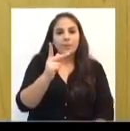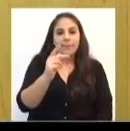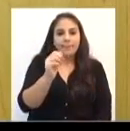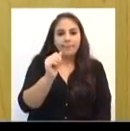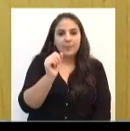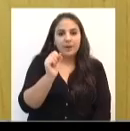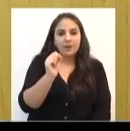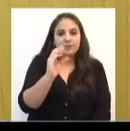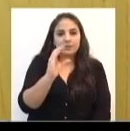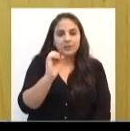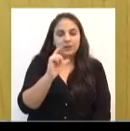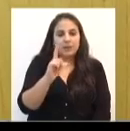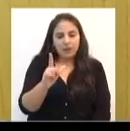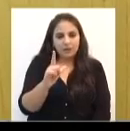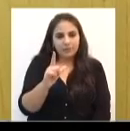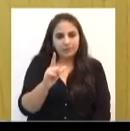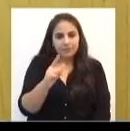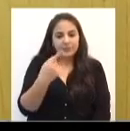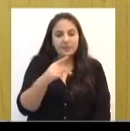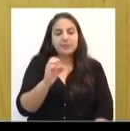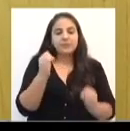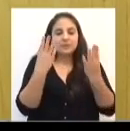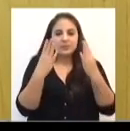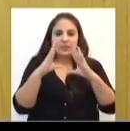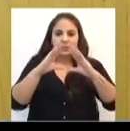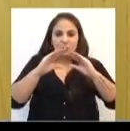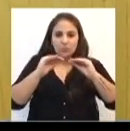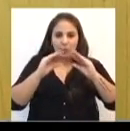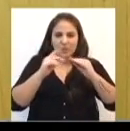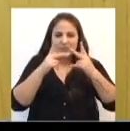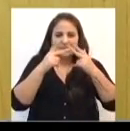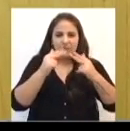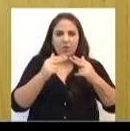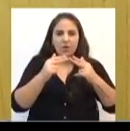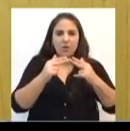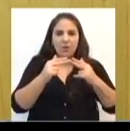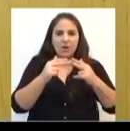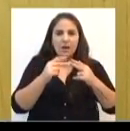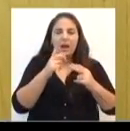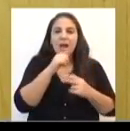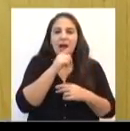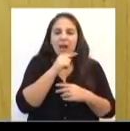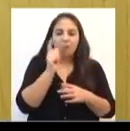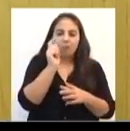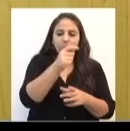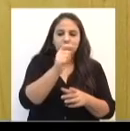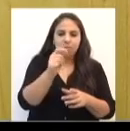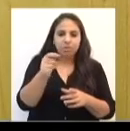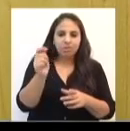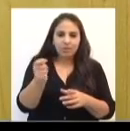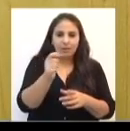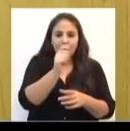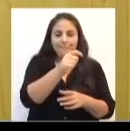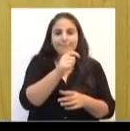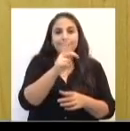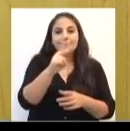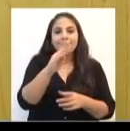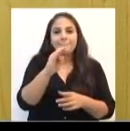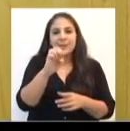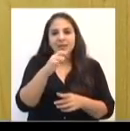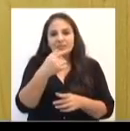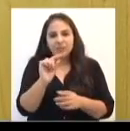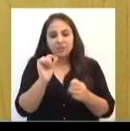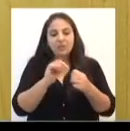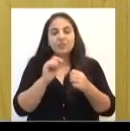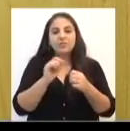celebração de sábado à noite, também acontece a benção da água batismal, onde que é feito os batismos durante